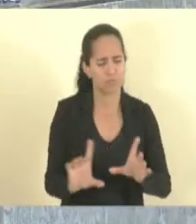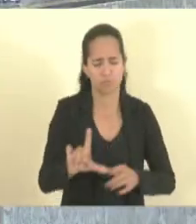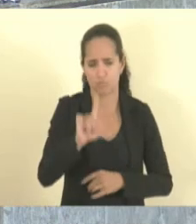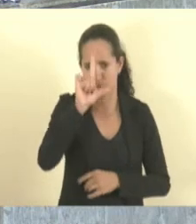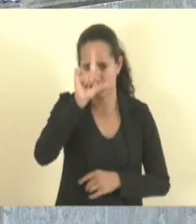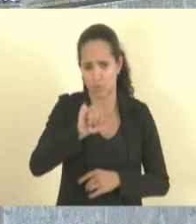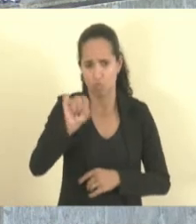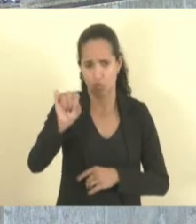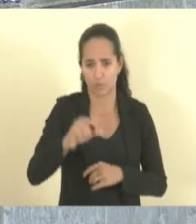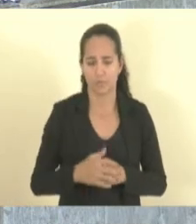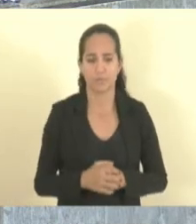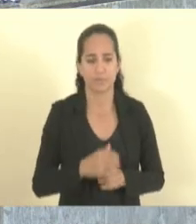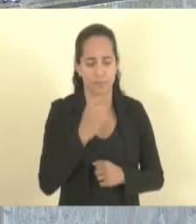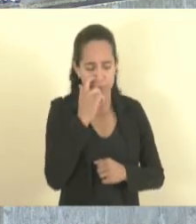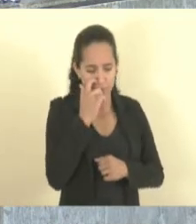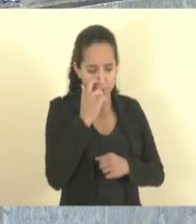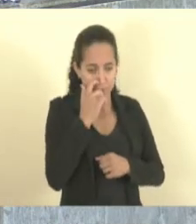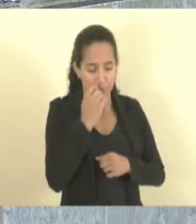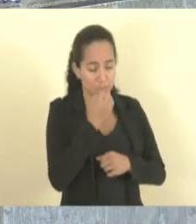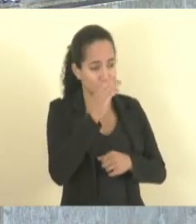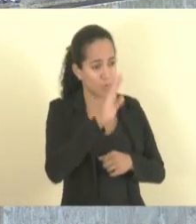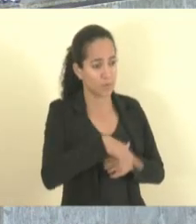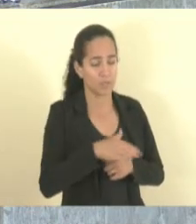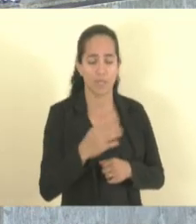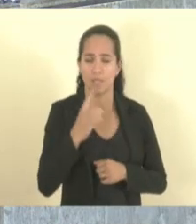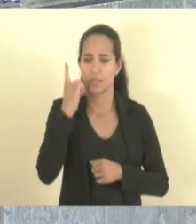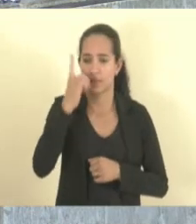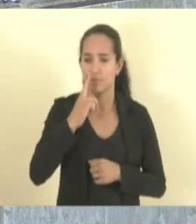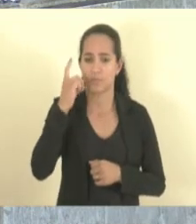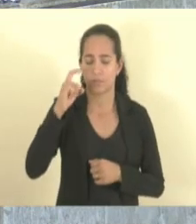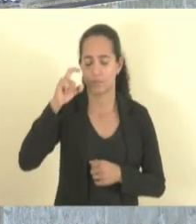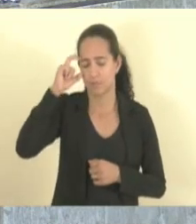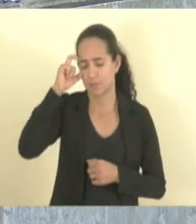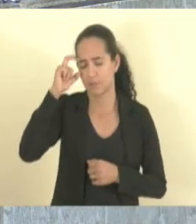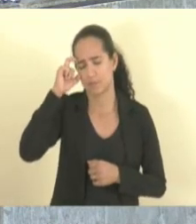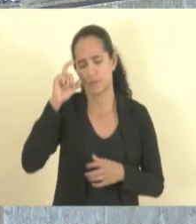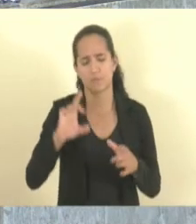Está ligado. Presidente, boa tarde. Deputado Mazinho dos Anjos.